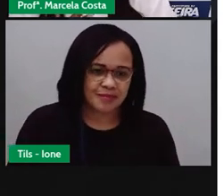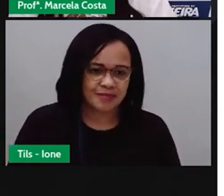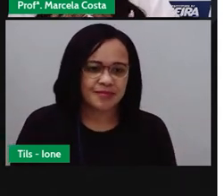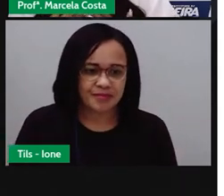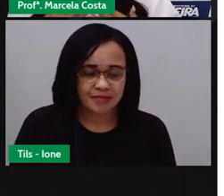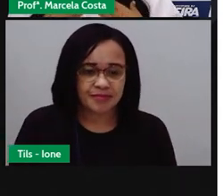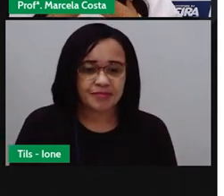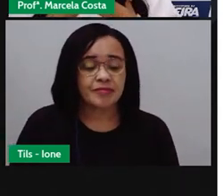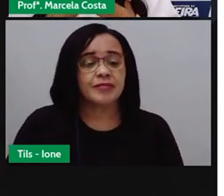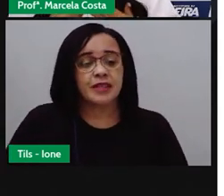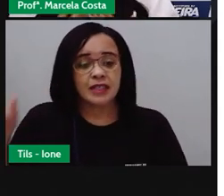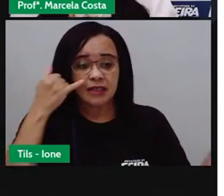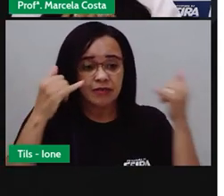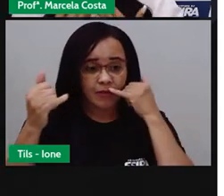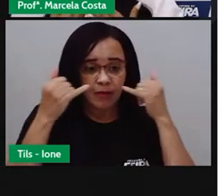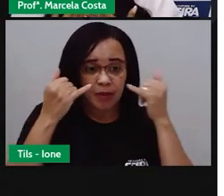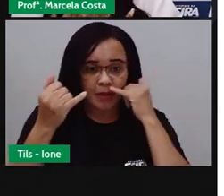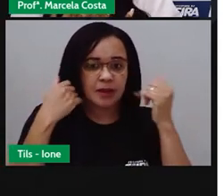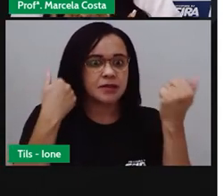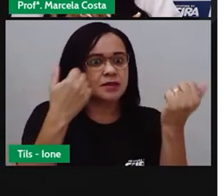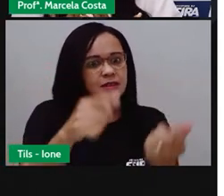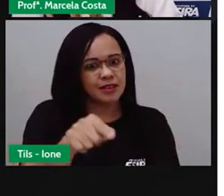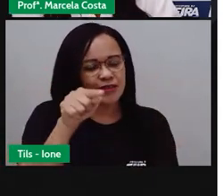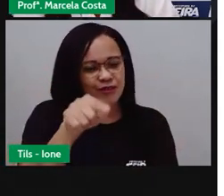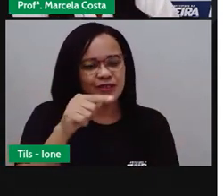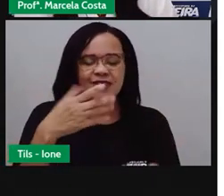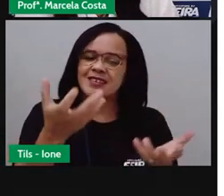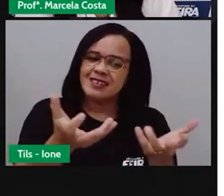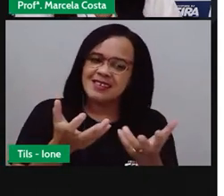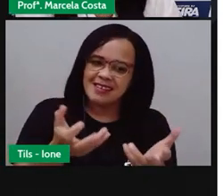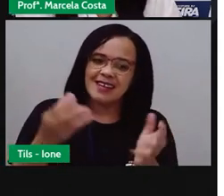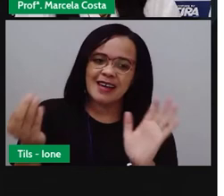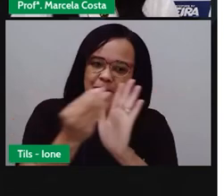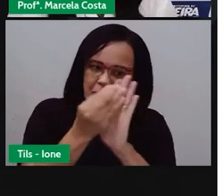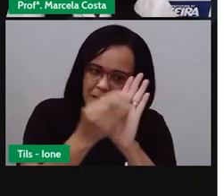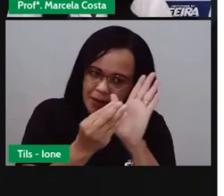Pelas informações que você quer colocar, tá bom?